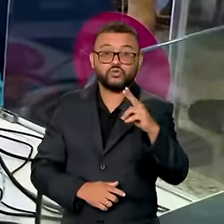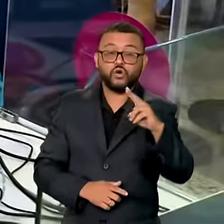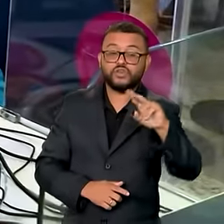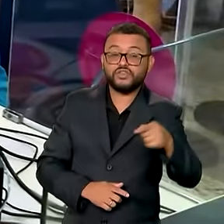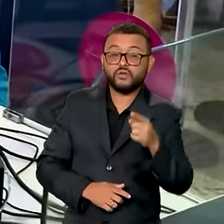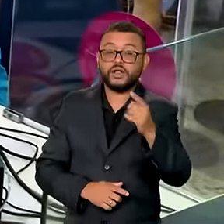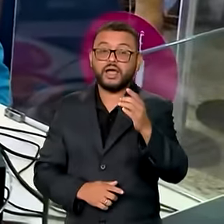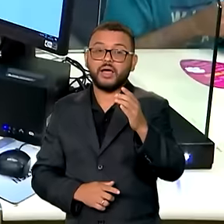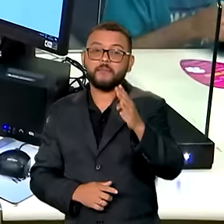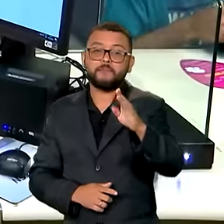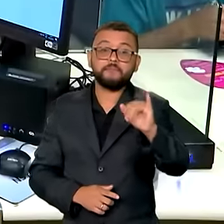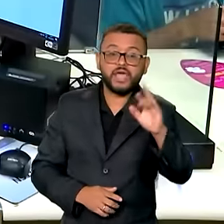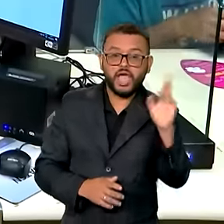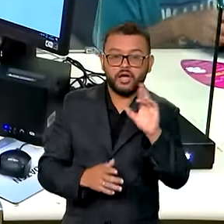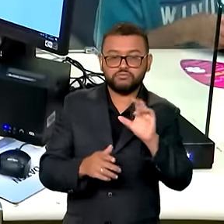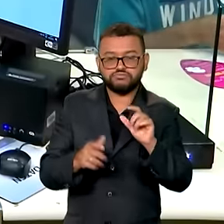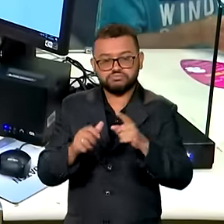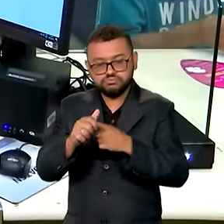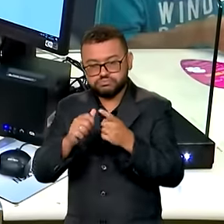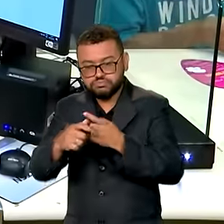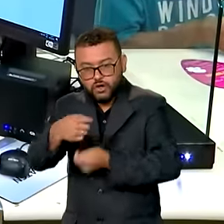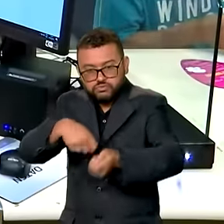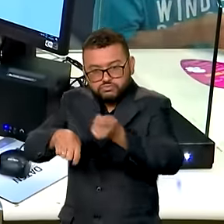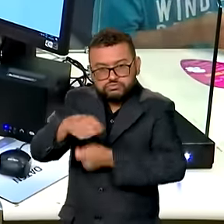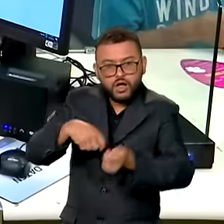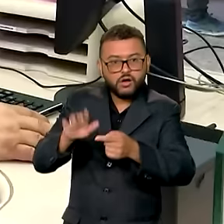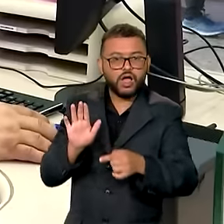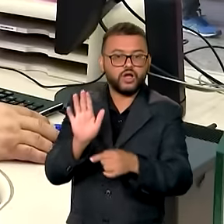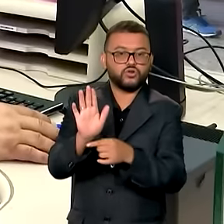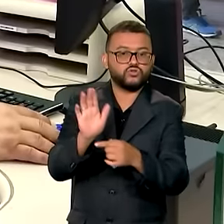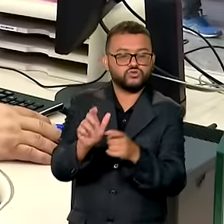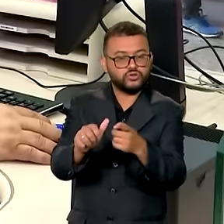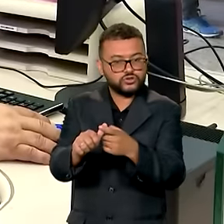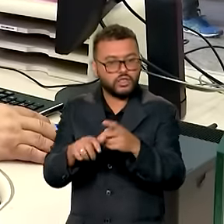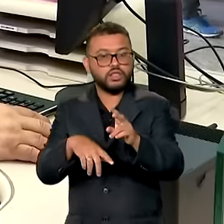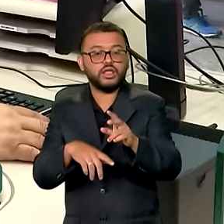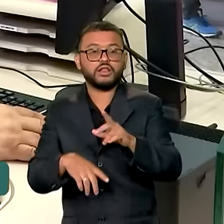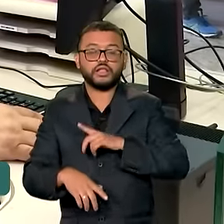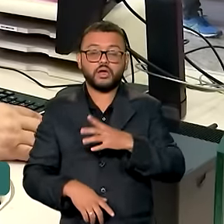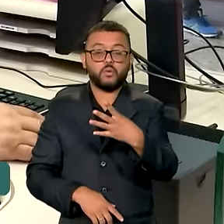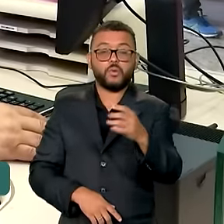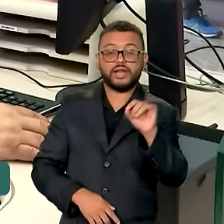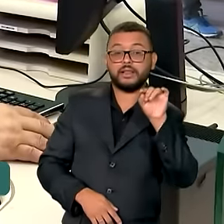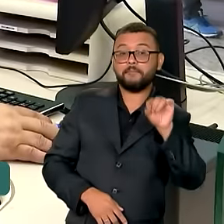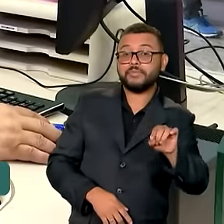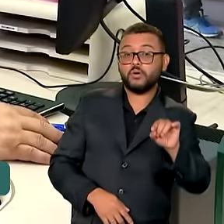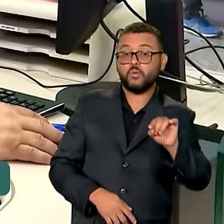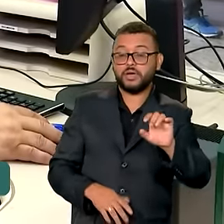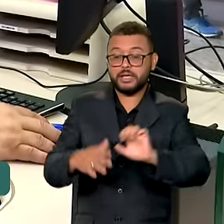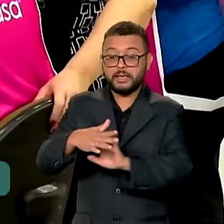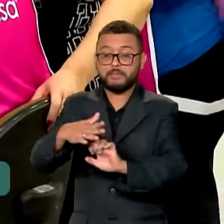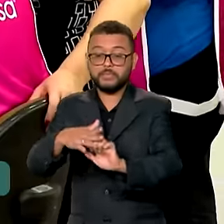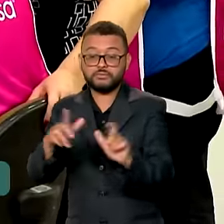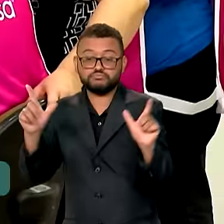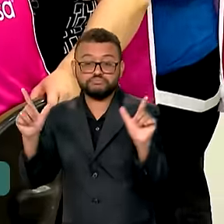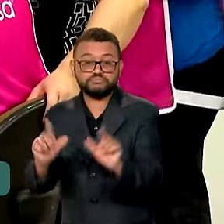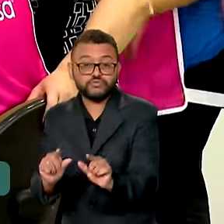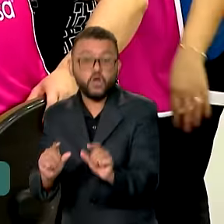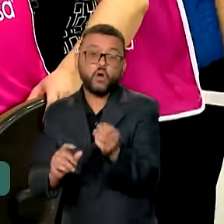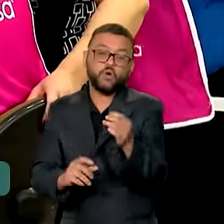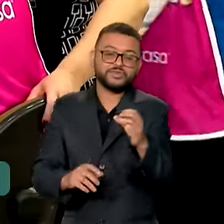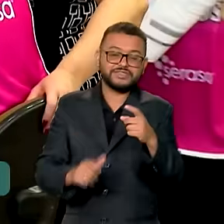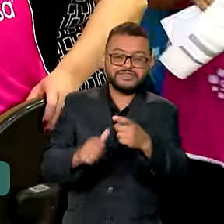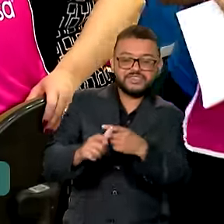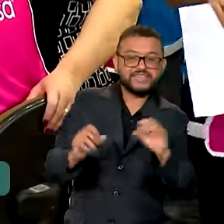de reais já foram renegociados até agora. Cerca de 40 mil clientes conseguiram reduzir ou quitar o